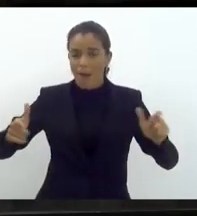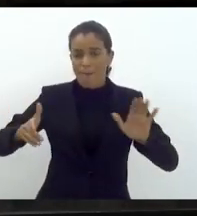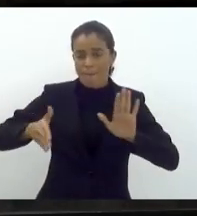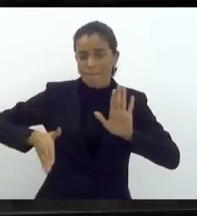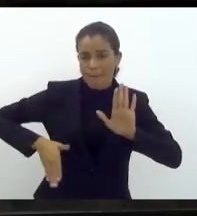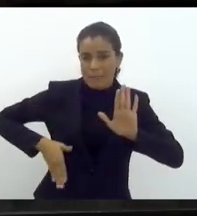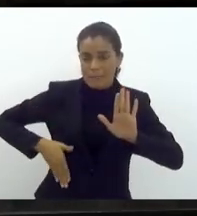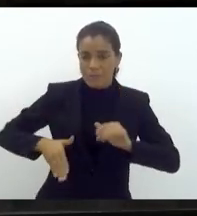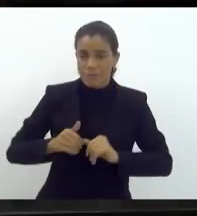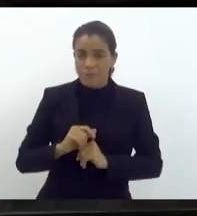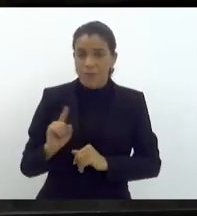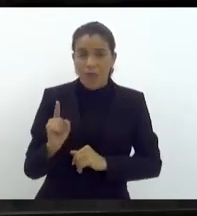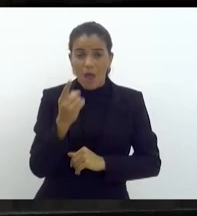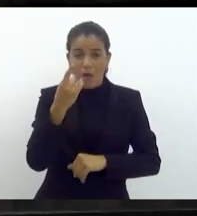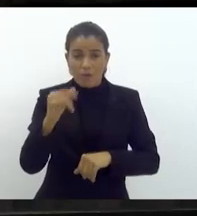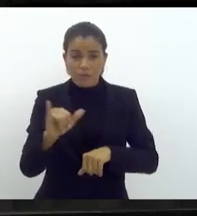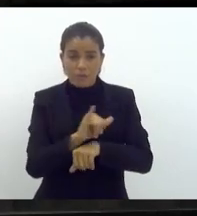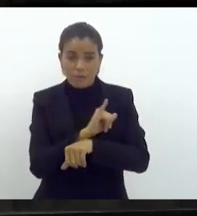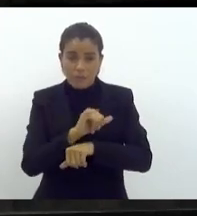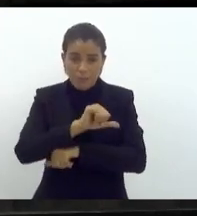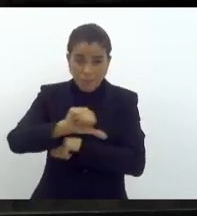A única forma de mudar isso